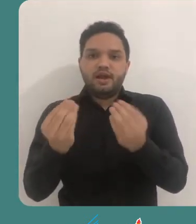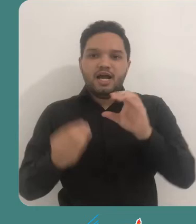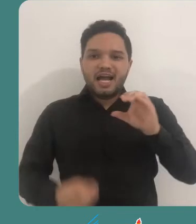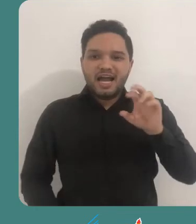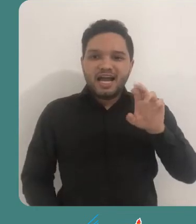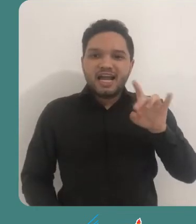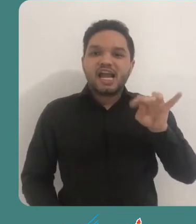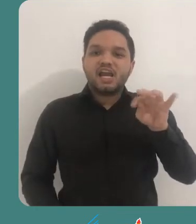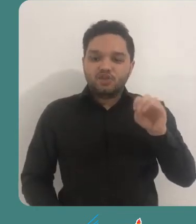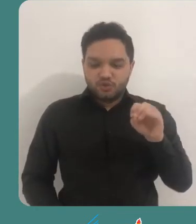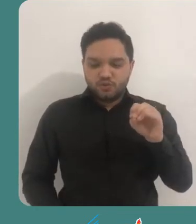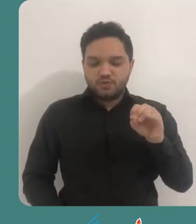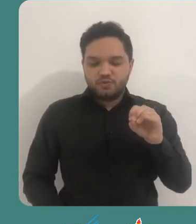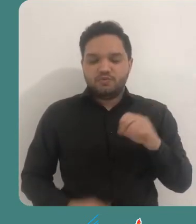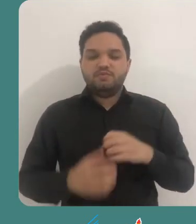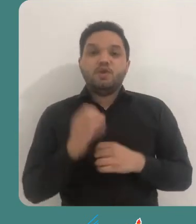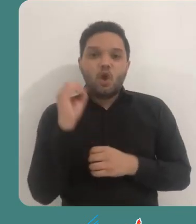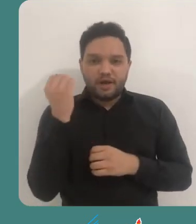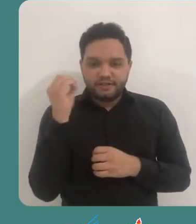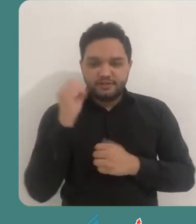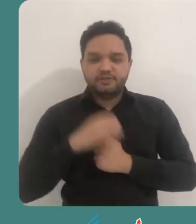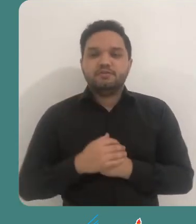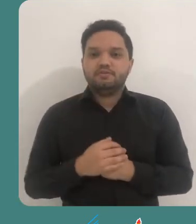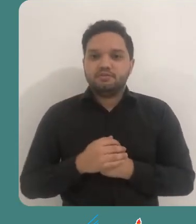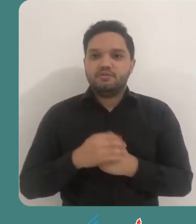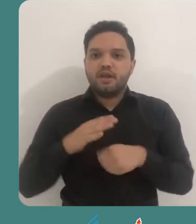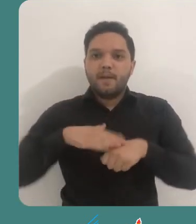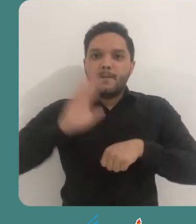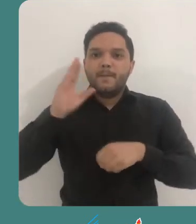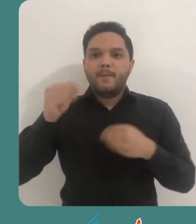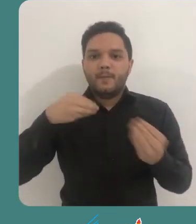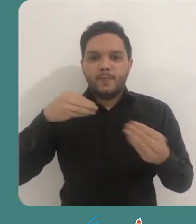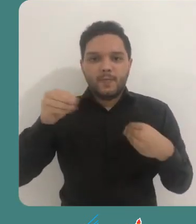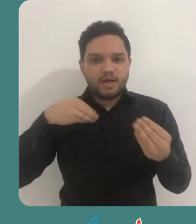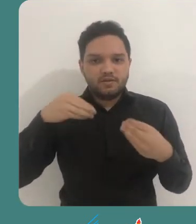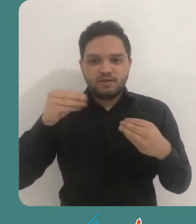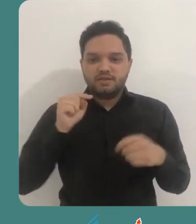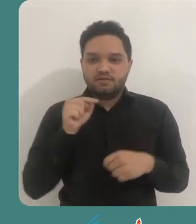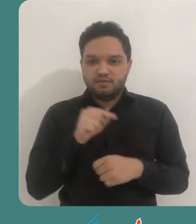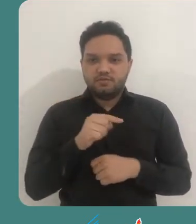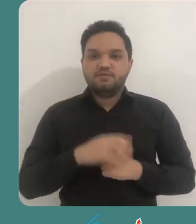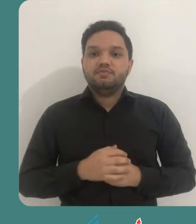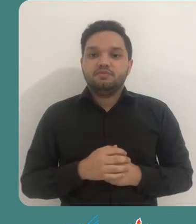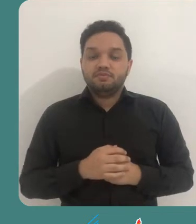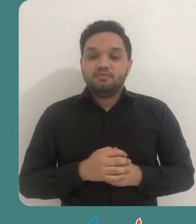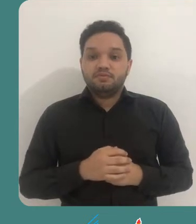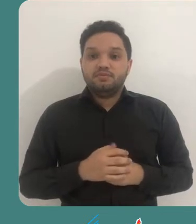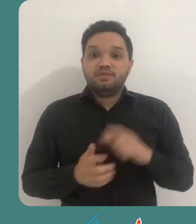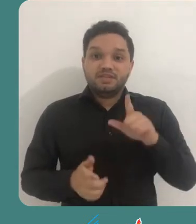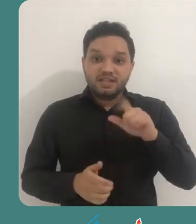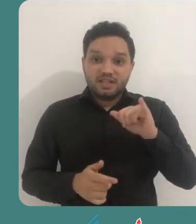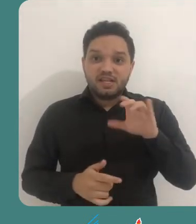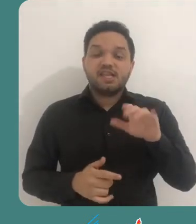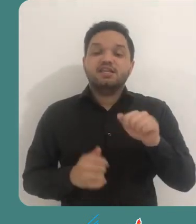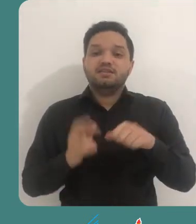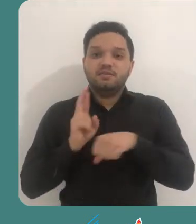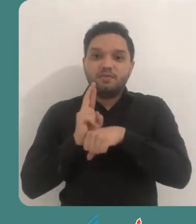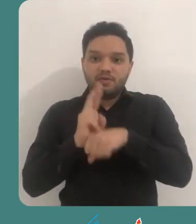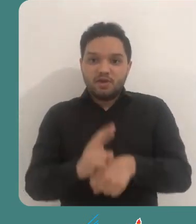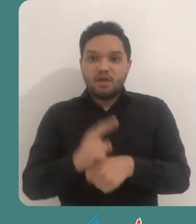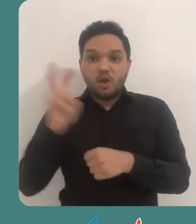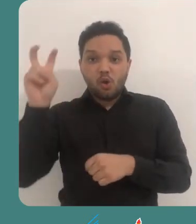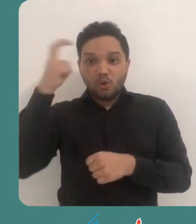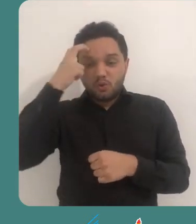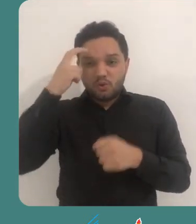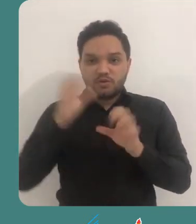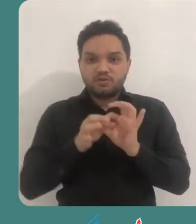lhe atribua o devido crédito pela criação original. É a licença mais flexível de todas as disponíveis. É a licença que